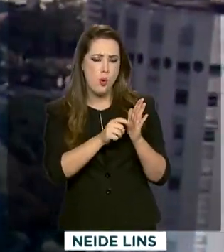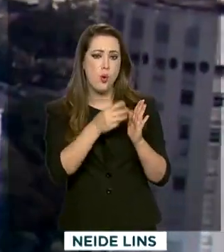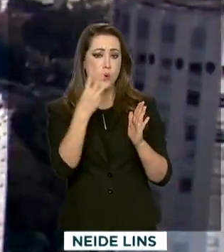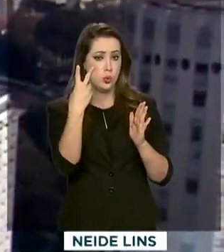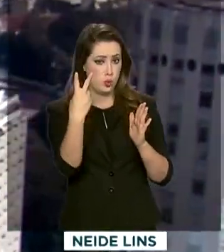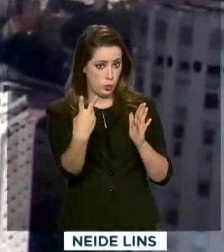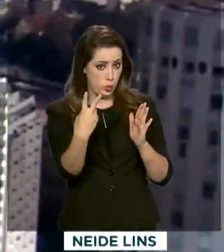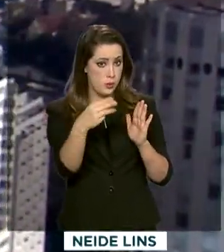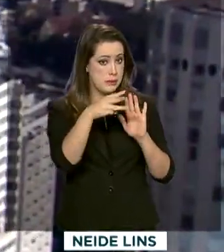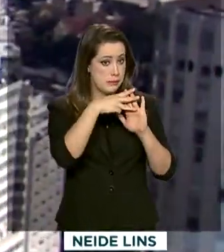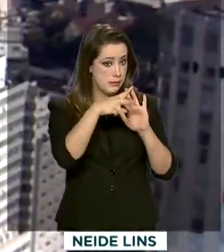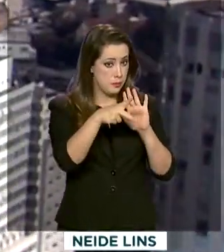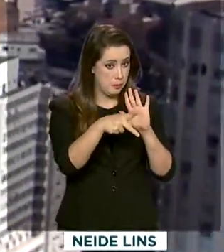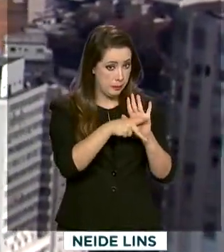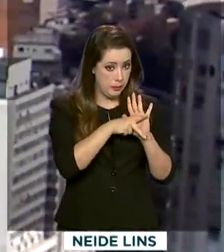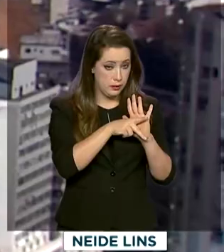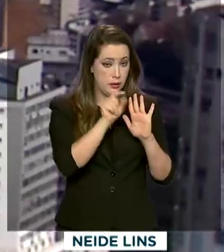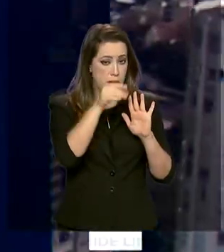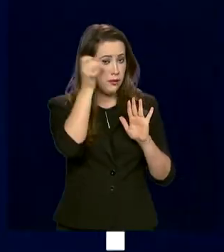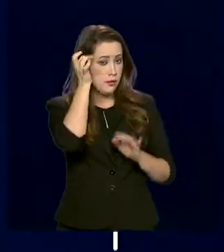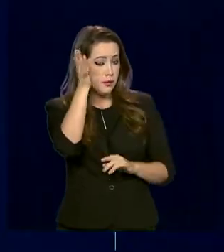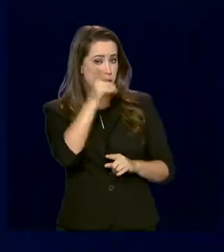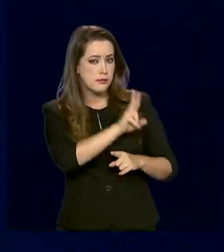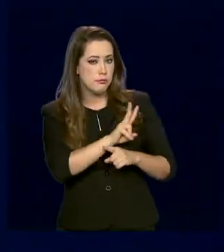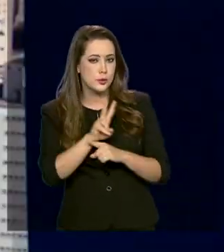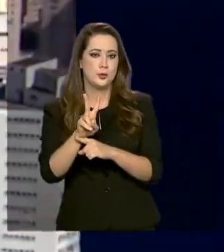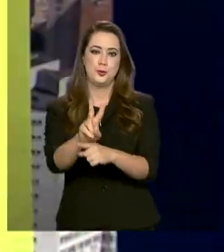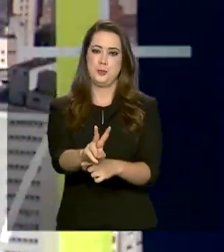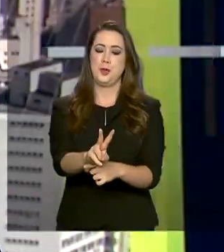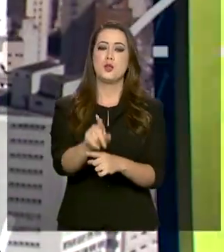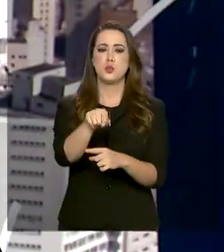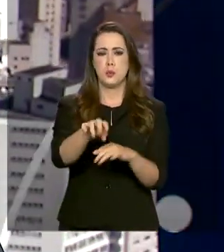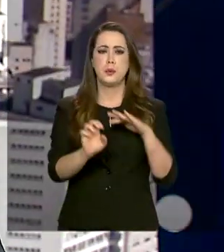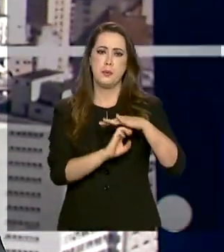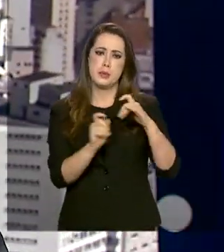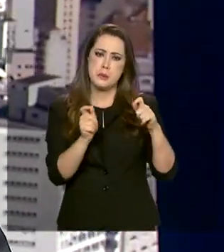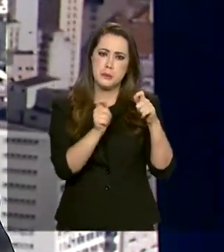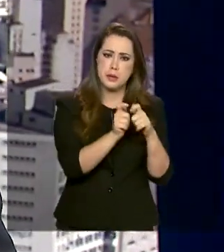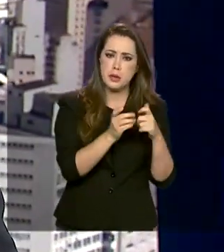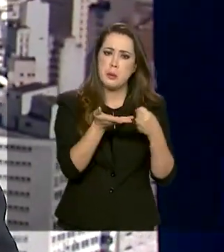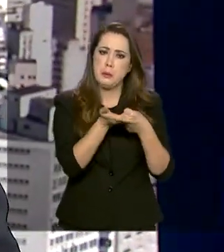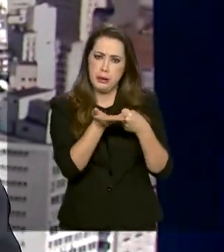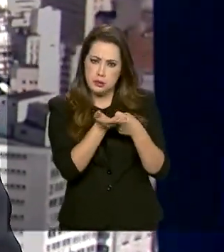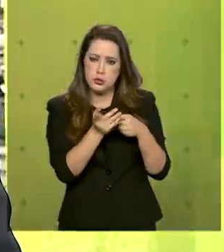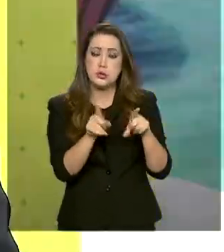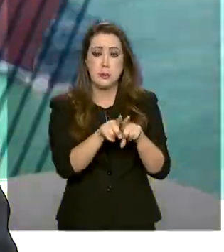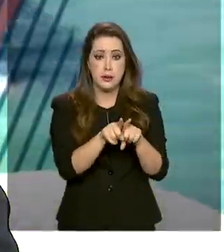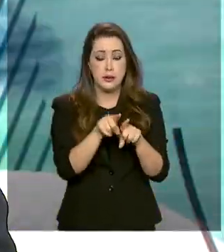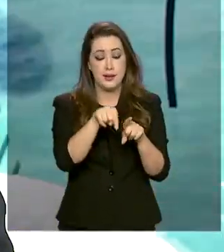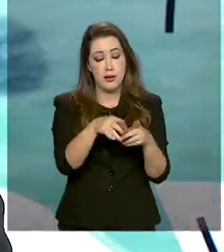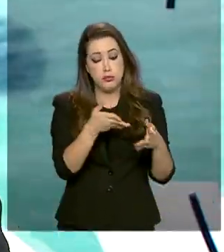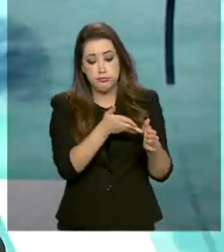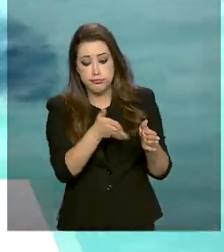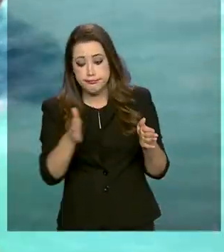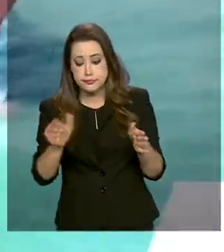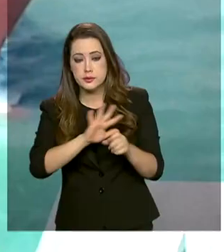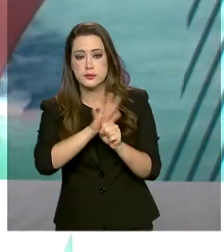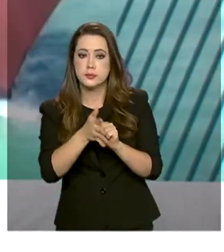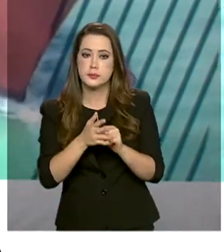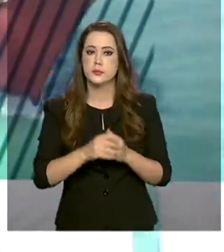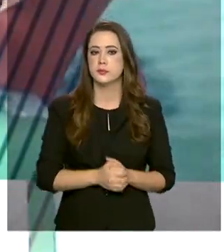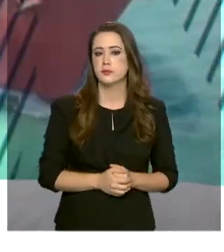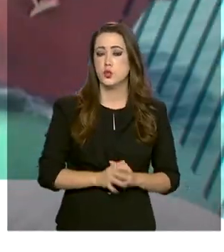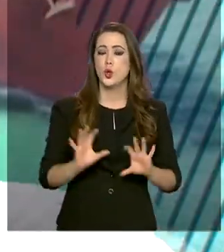duas medidas provisórias que facilitam o acesso ao crédito para micro, pequenas e médias empresas nesse período de pandemia.